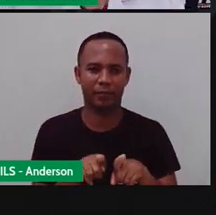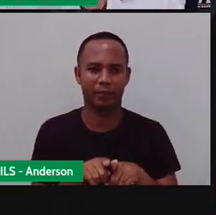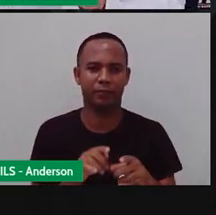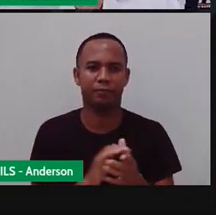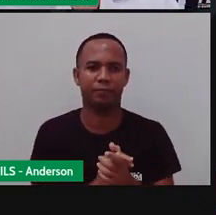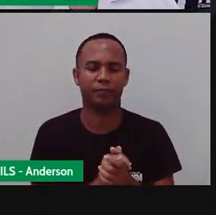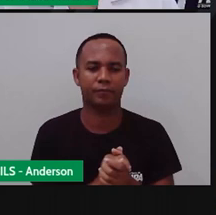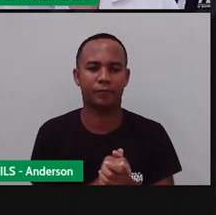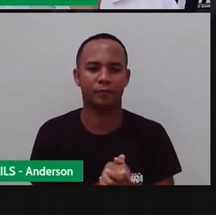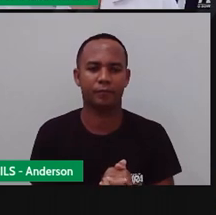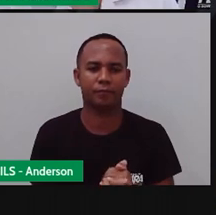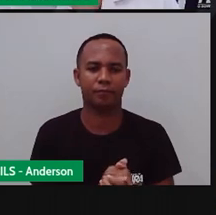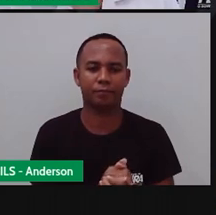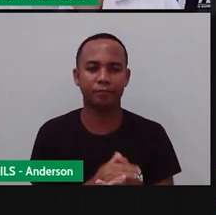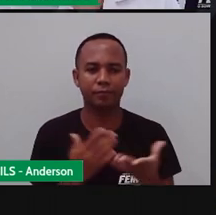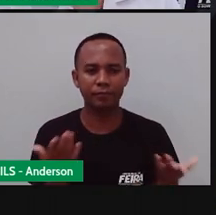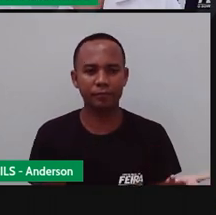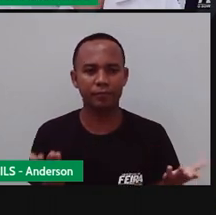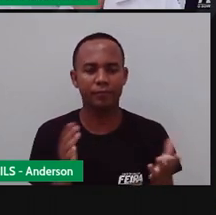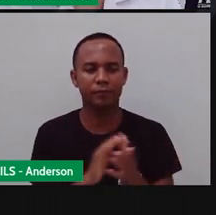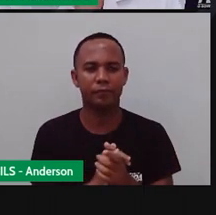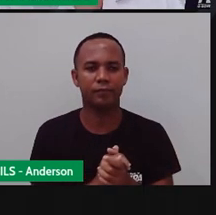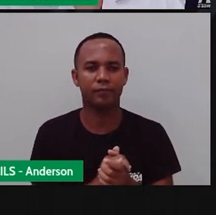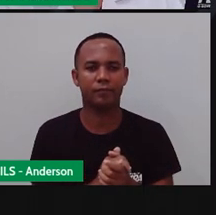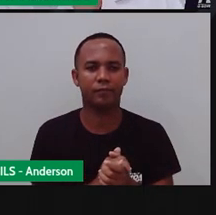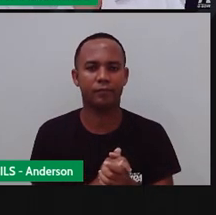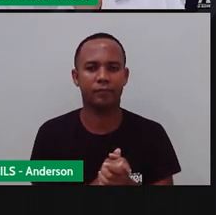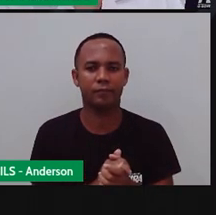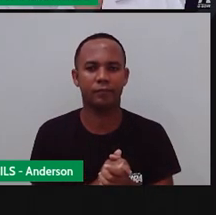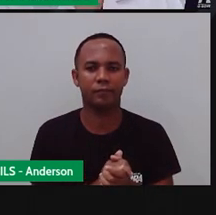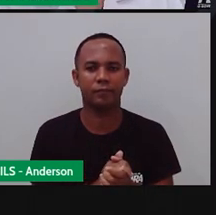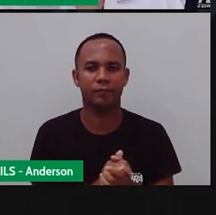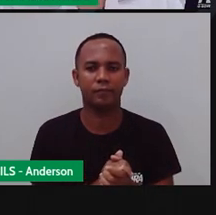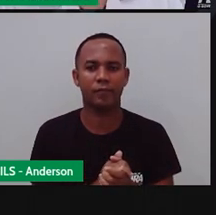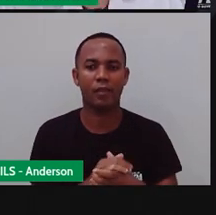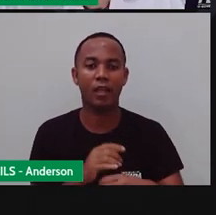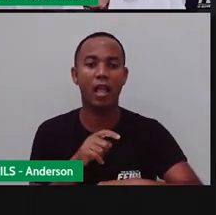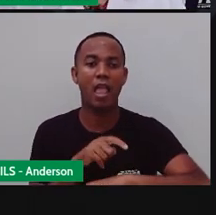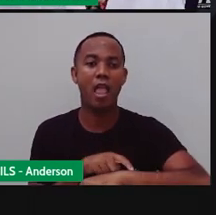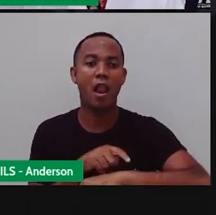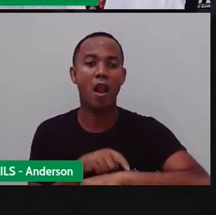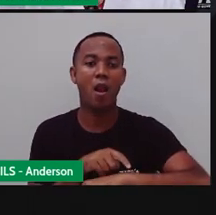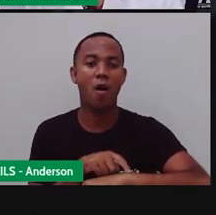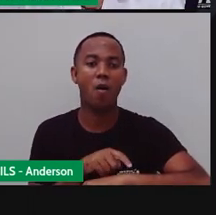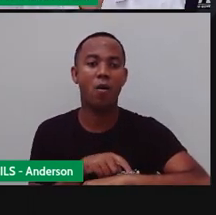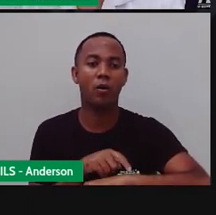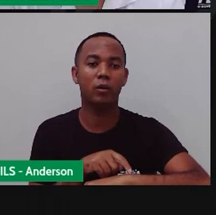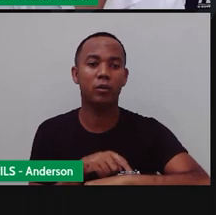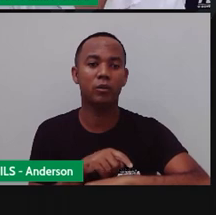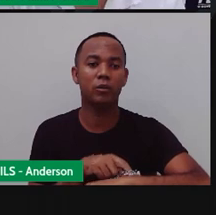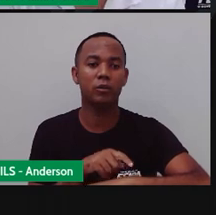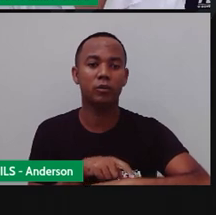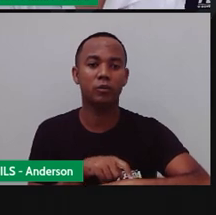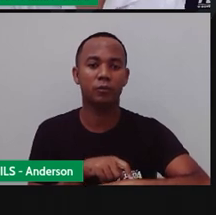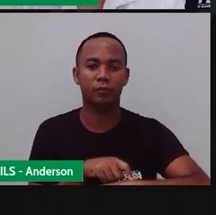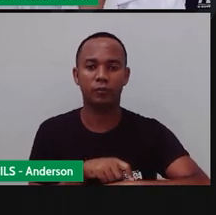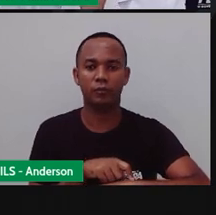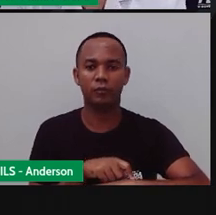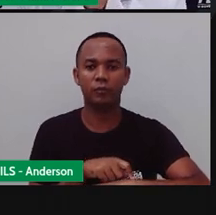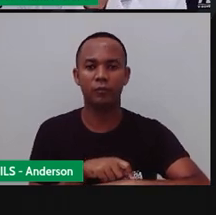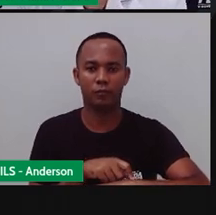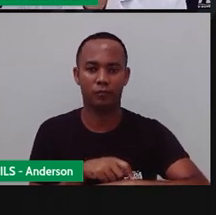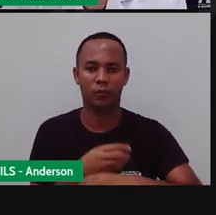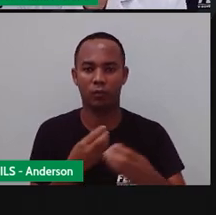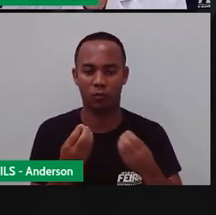tá bom? Vamos lá. Bom, o relógio de Vinícius de